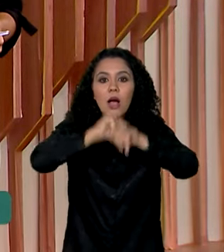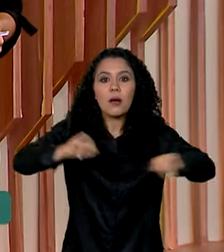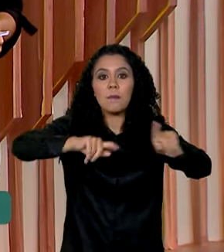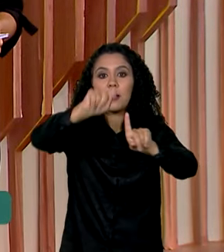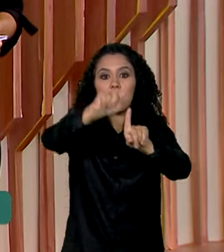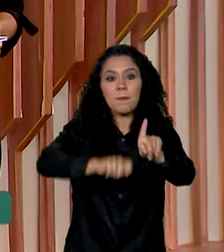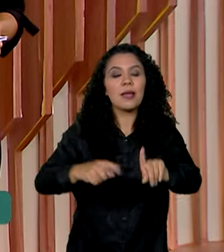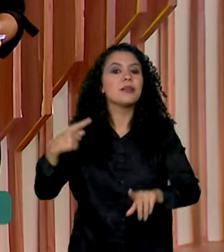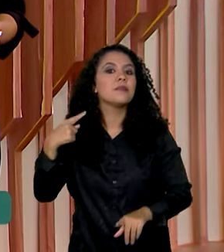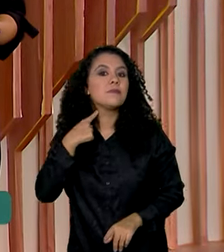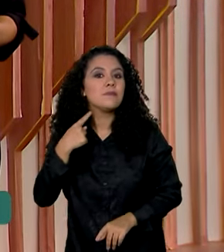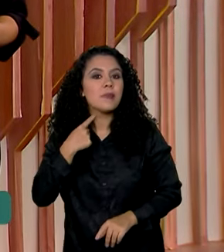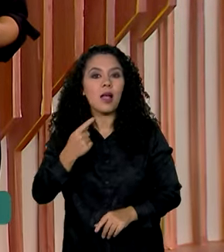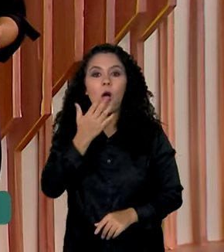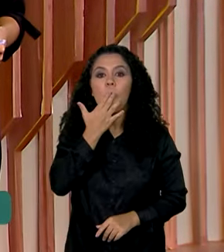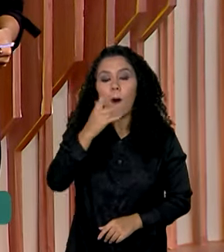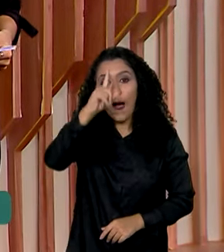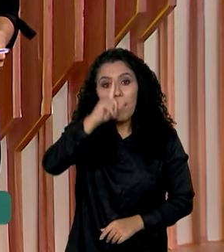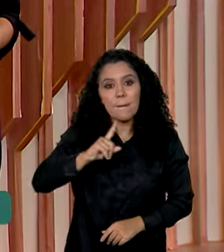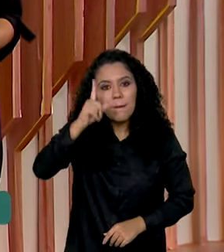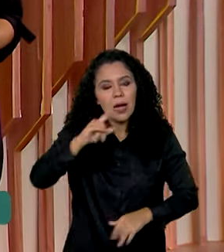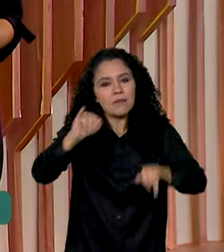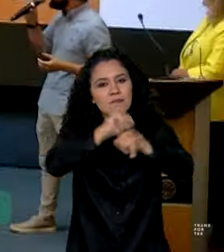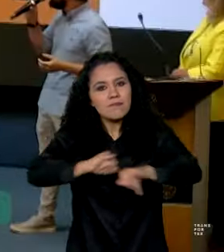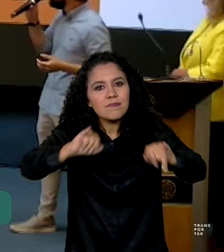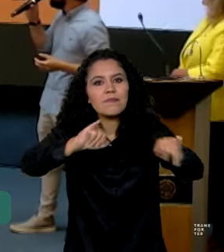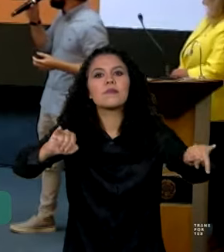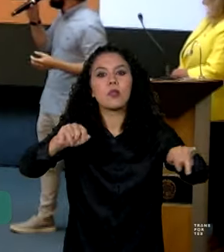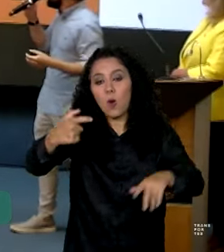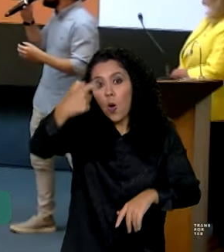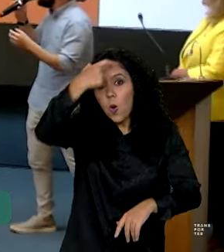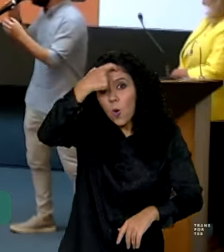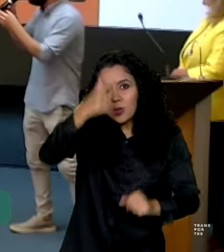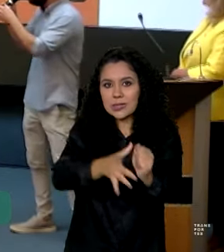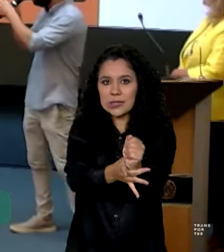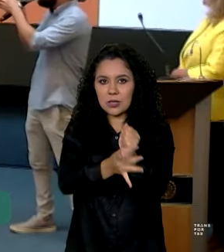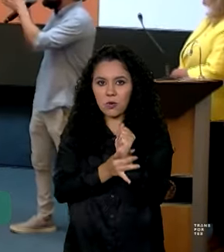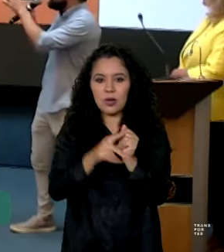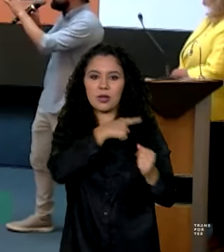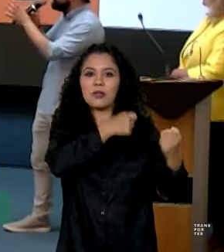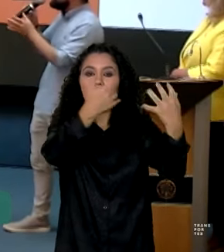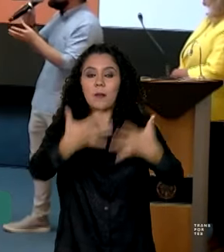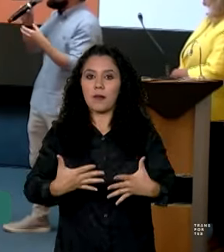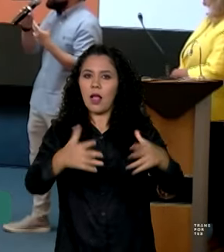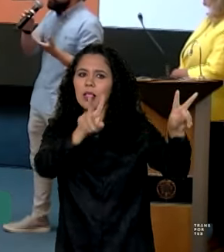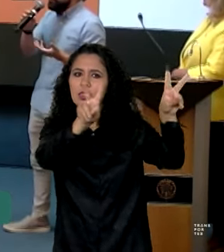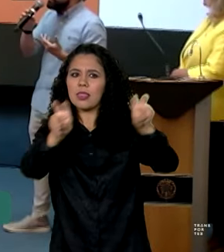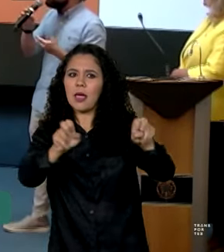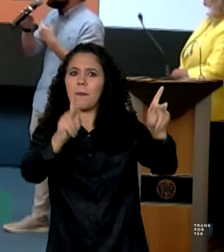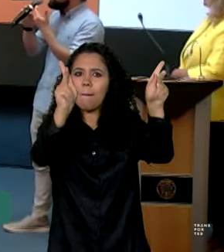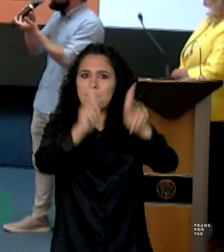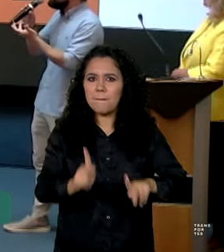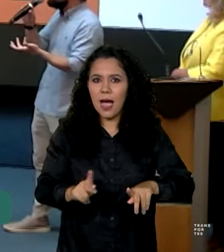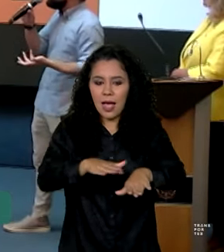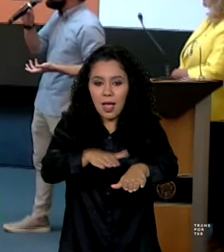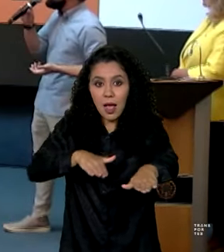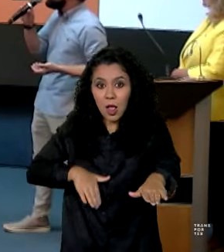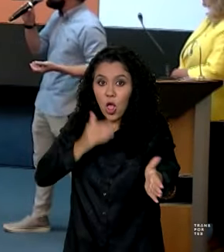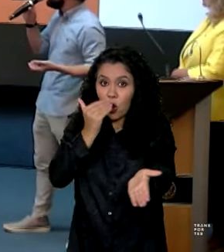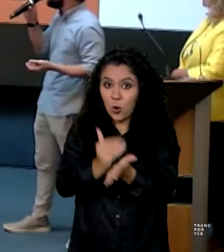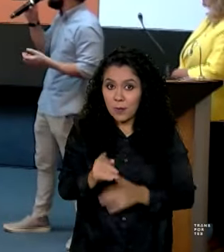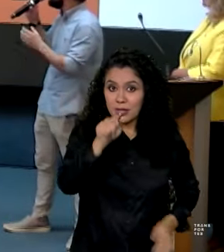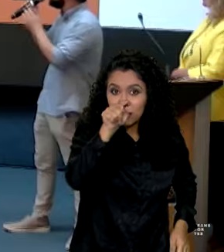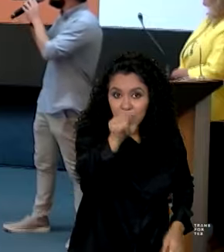foco na segurança e conscientização. Com o tema Paz no Trânsito começa por você, a